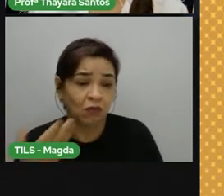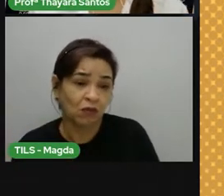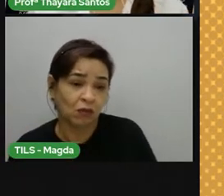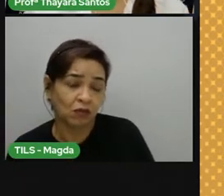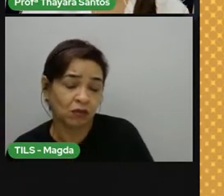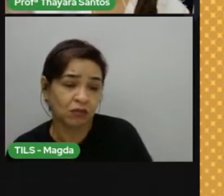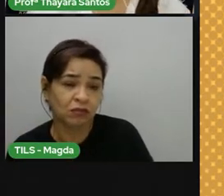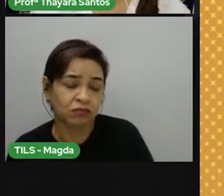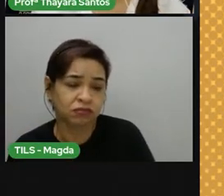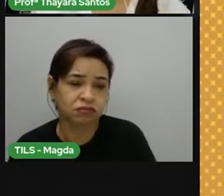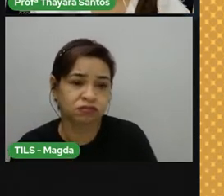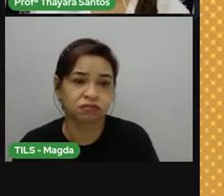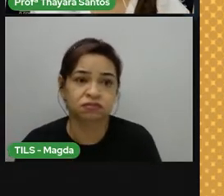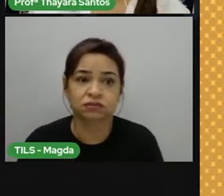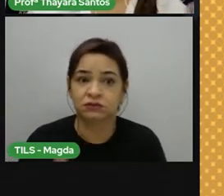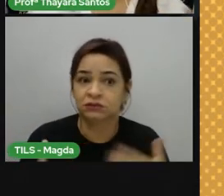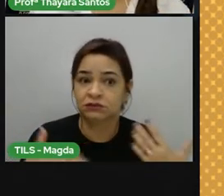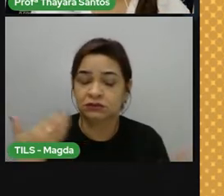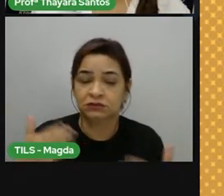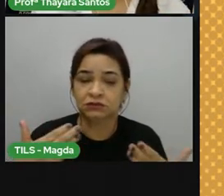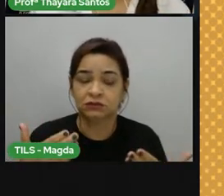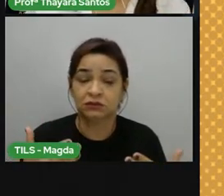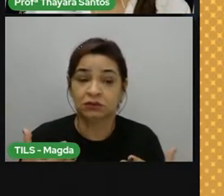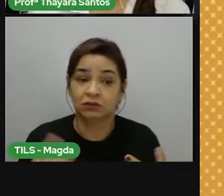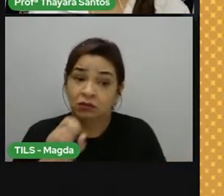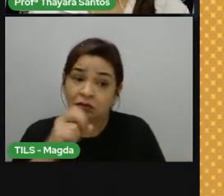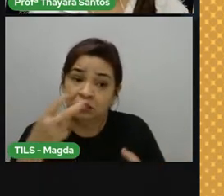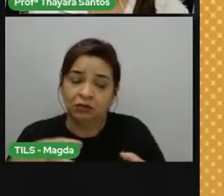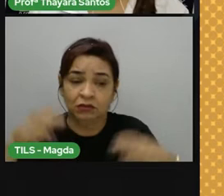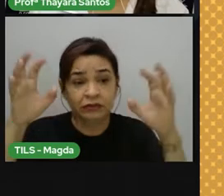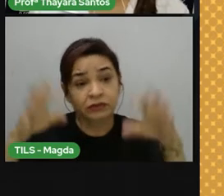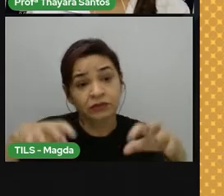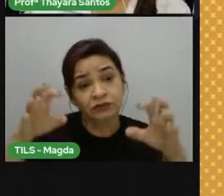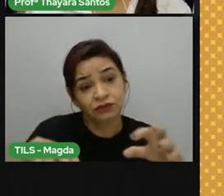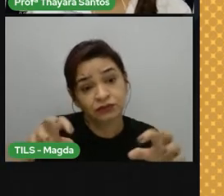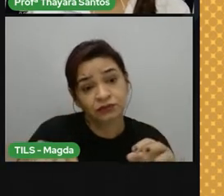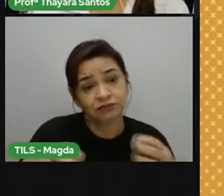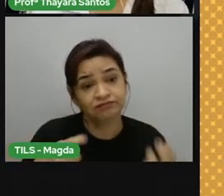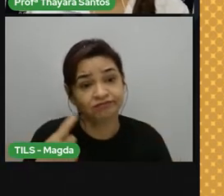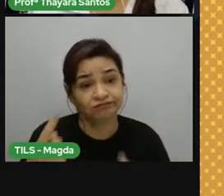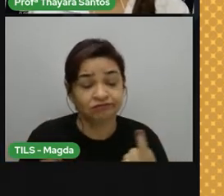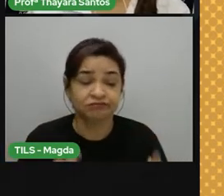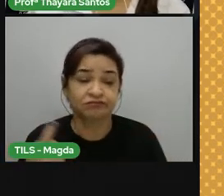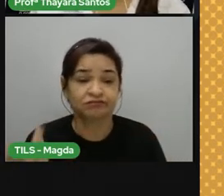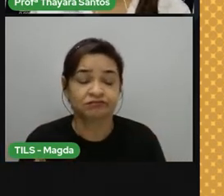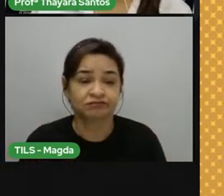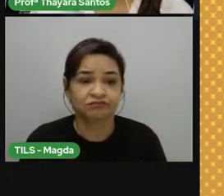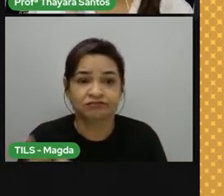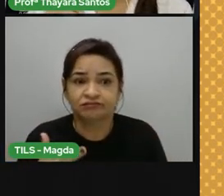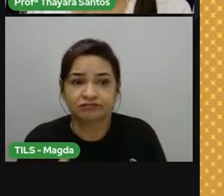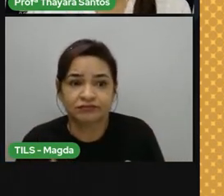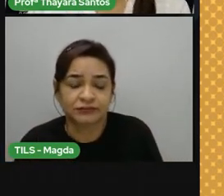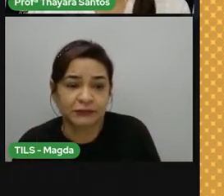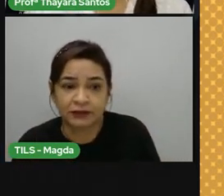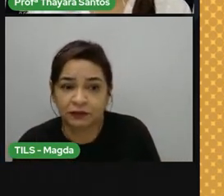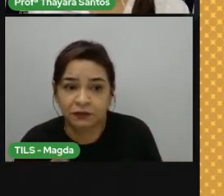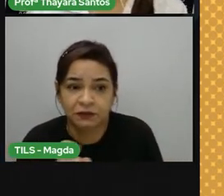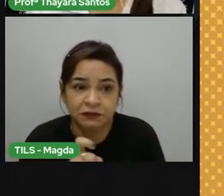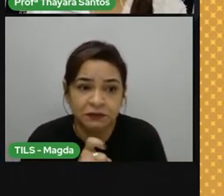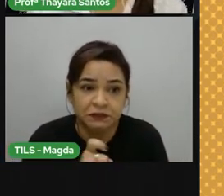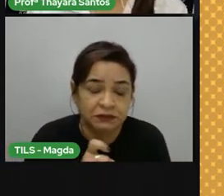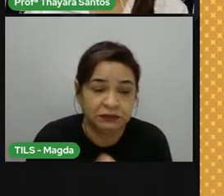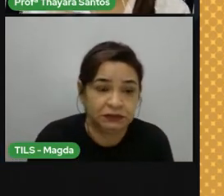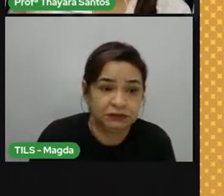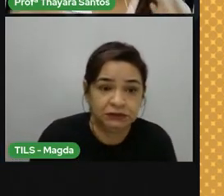seca, ou a gente está na estação chuvosa. Sempre é assim. Já que a gente não tem aquelas variações das quatro